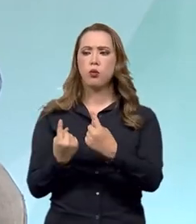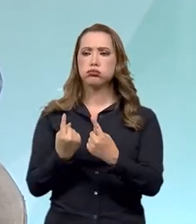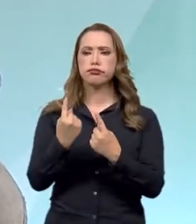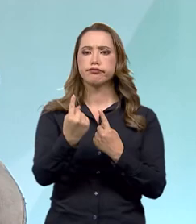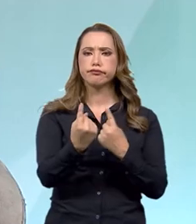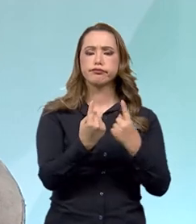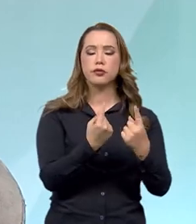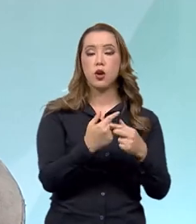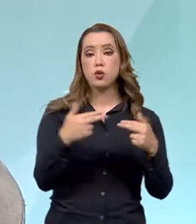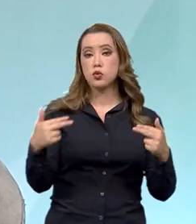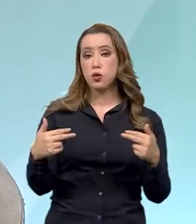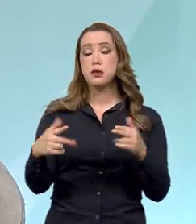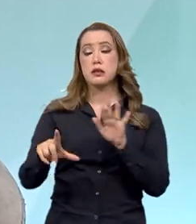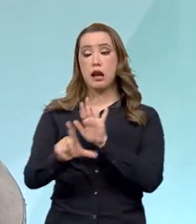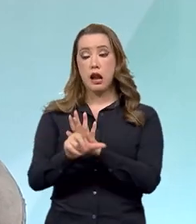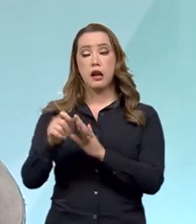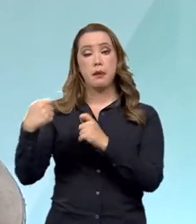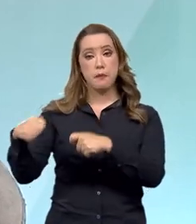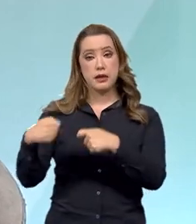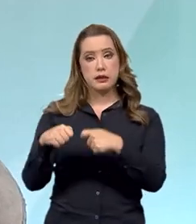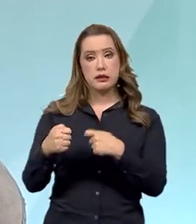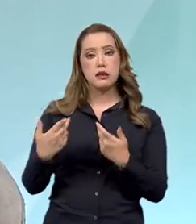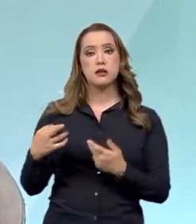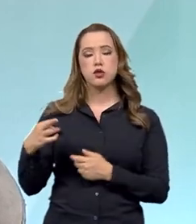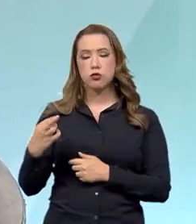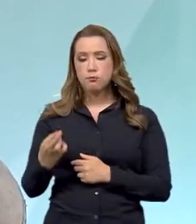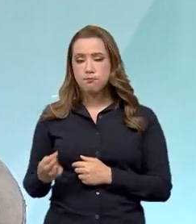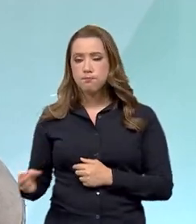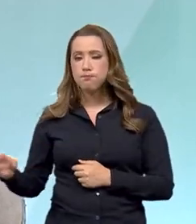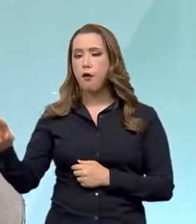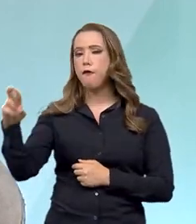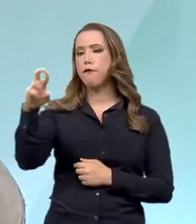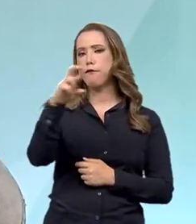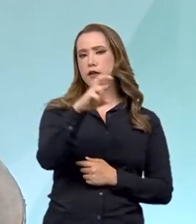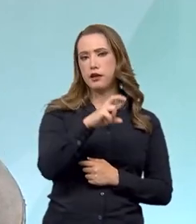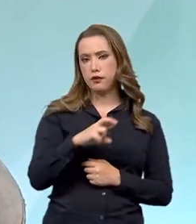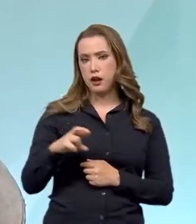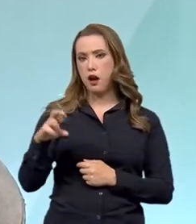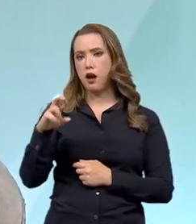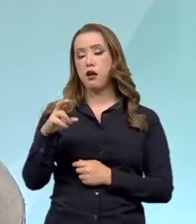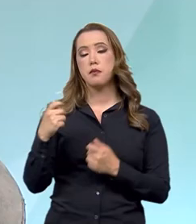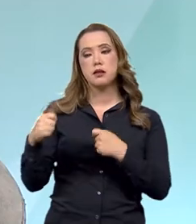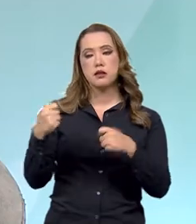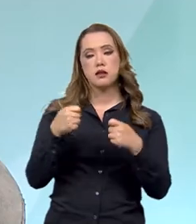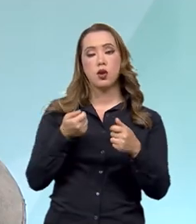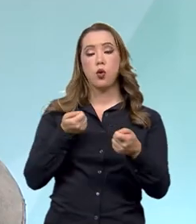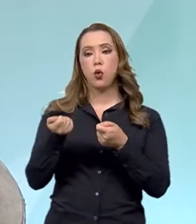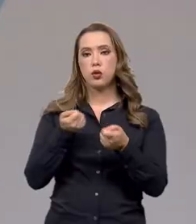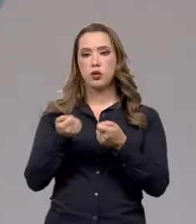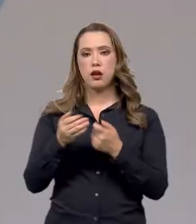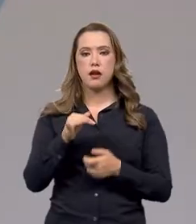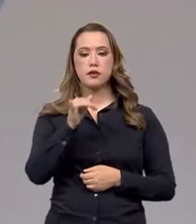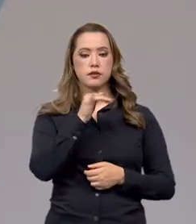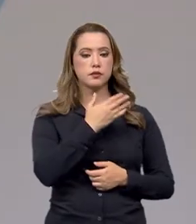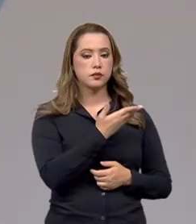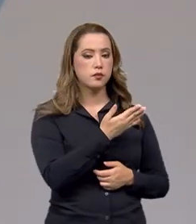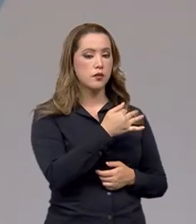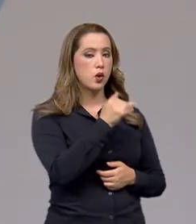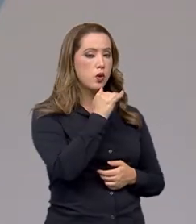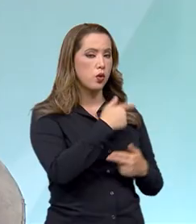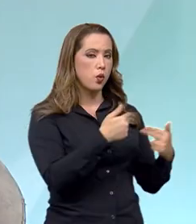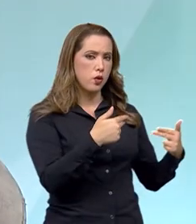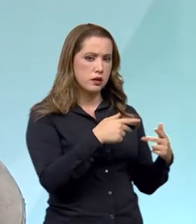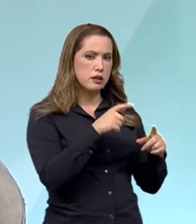aqueles produtos que a lei já exige que tenha uma rastreabilidade, que você já faça um controle da produção. Agropecuários, por exemplo.